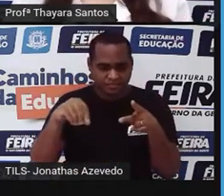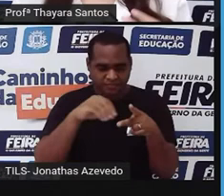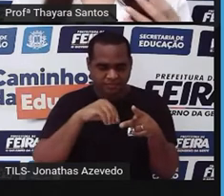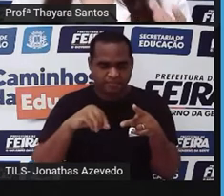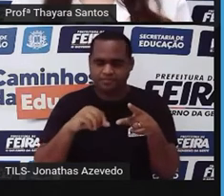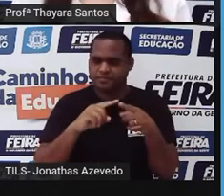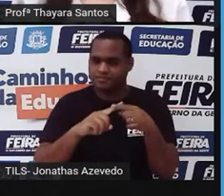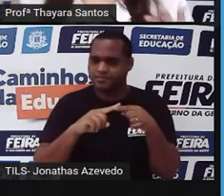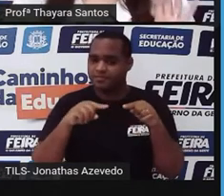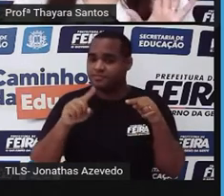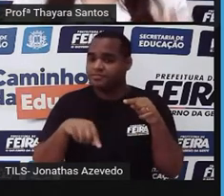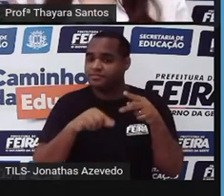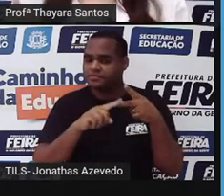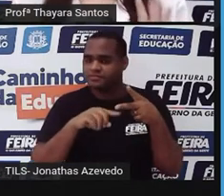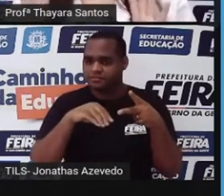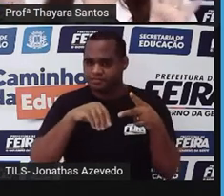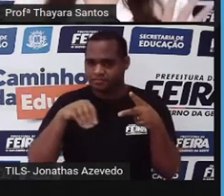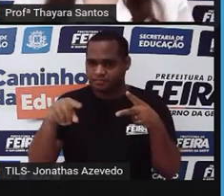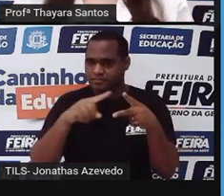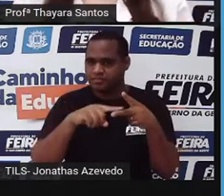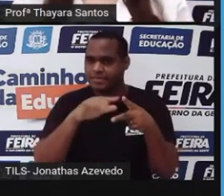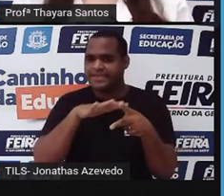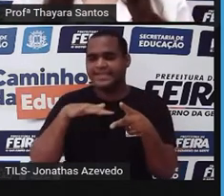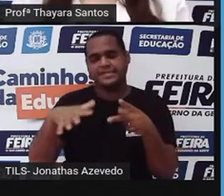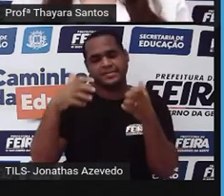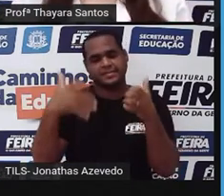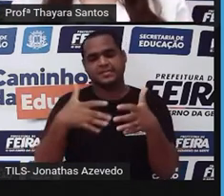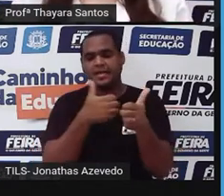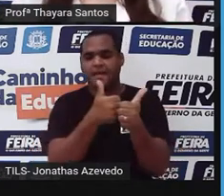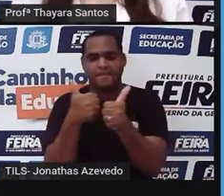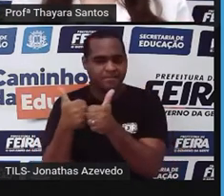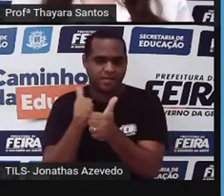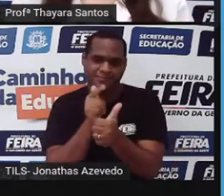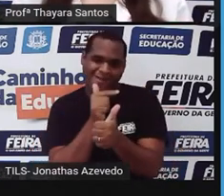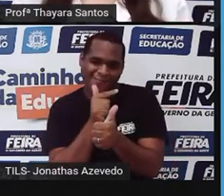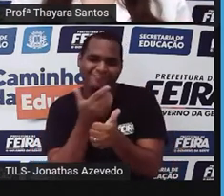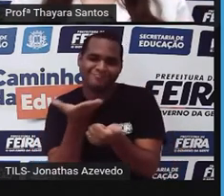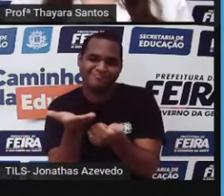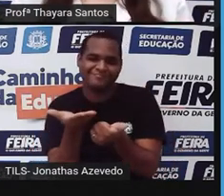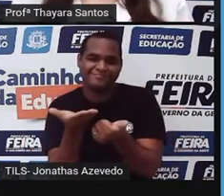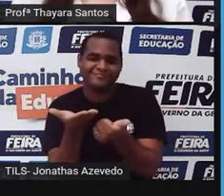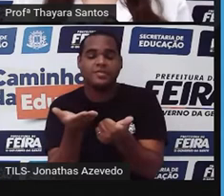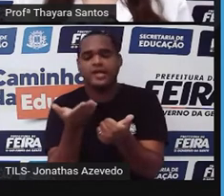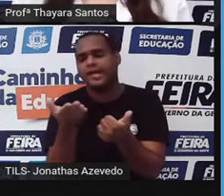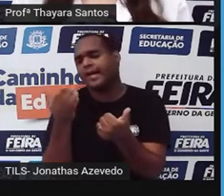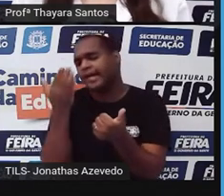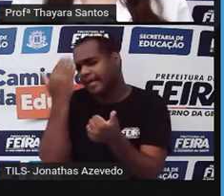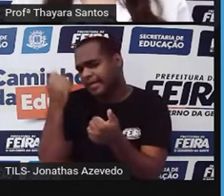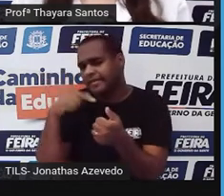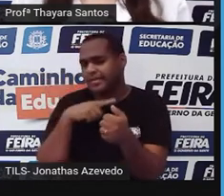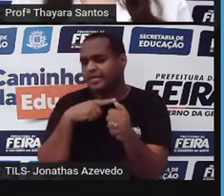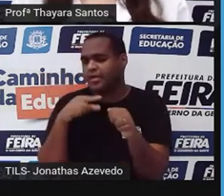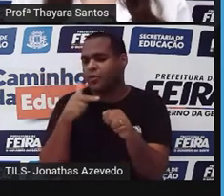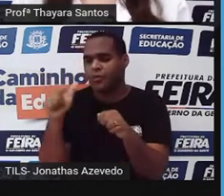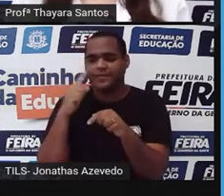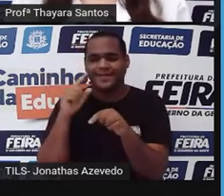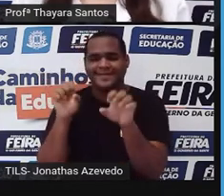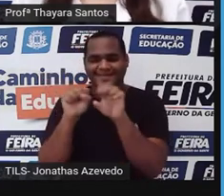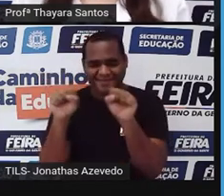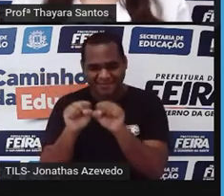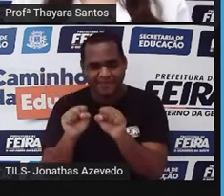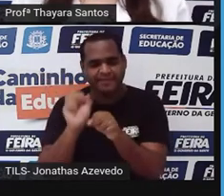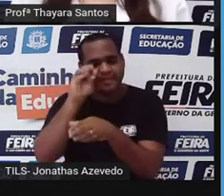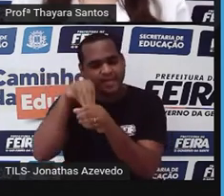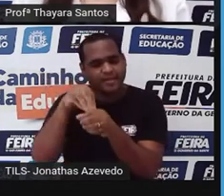que são do ambiente terrestre, geralmente, eles estão perto ali do ambiente aquático. Além disso, eles apresentam um sistema digestório